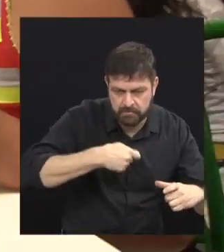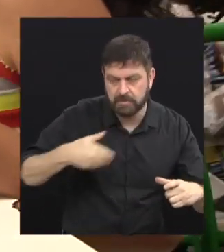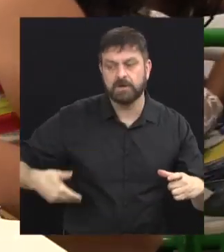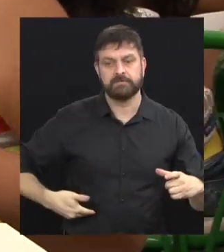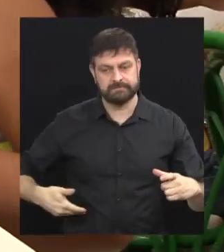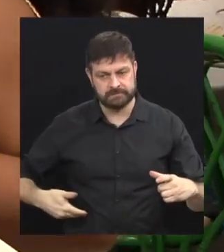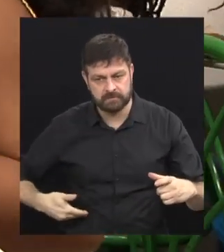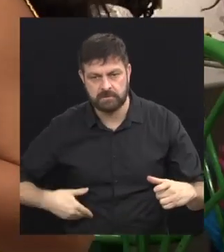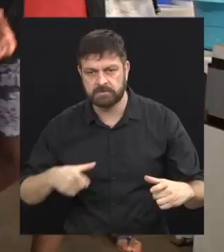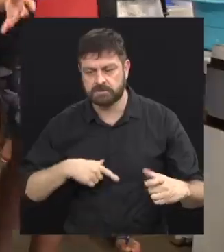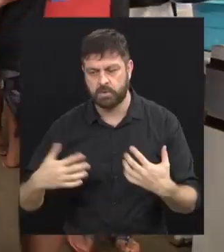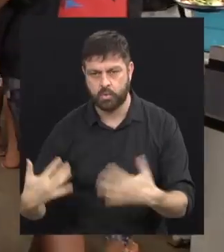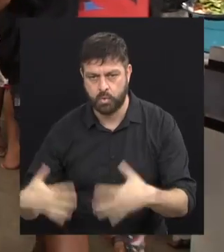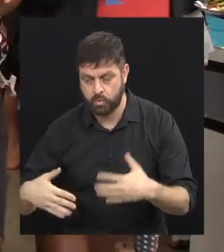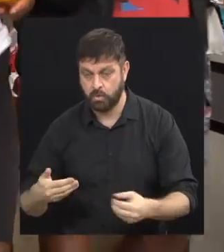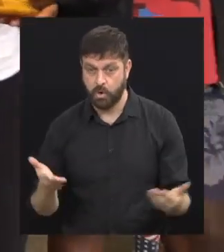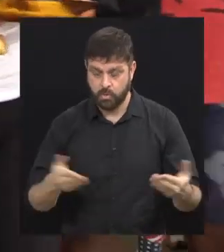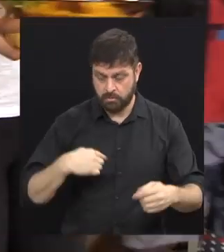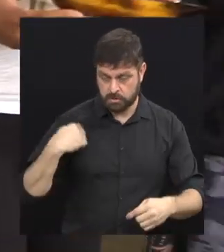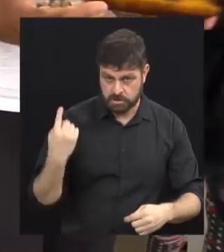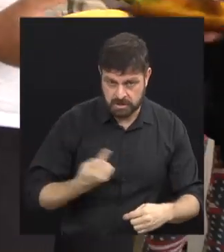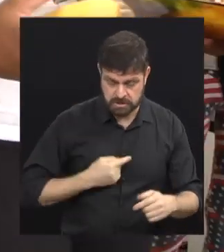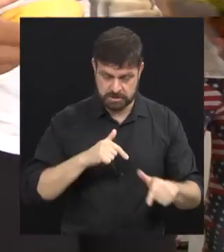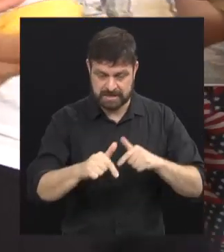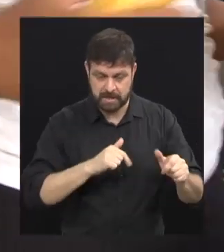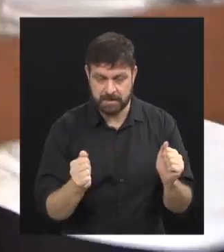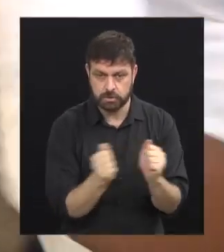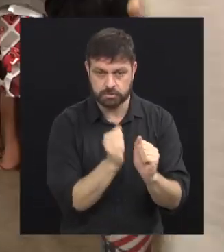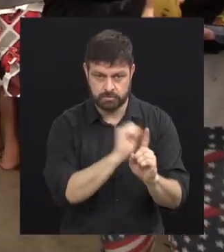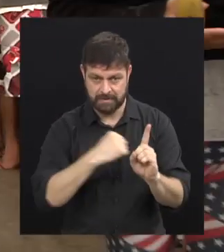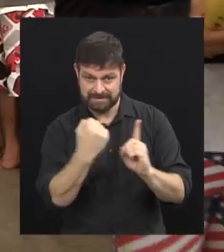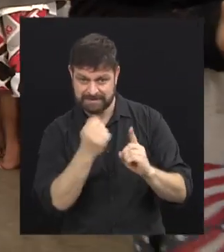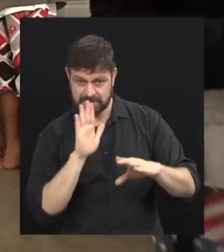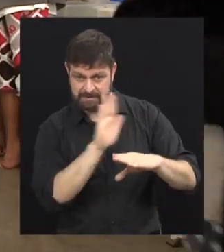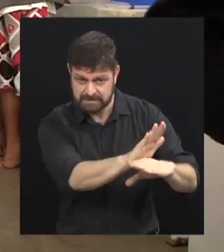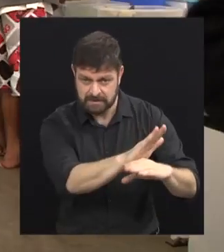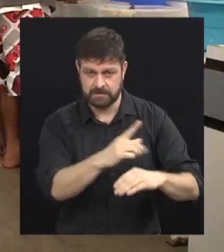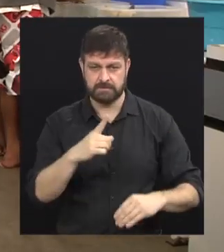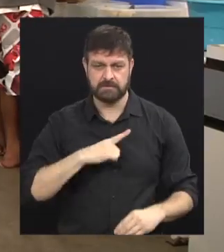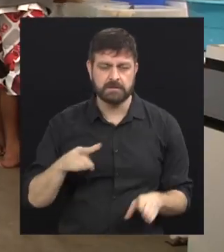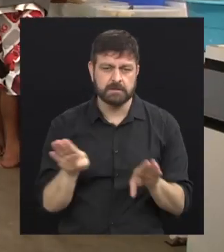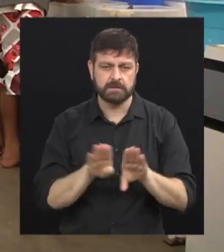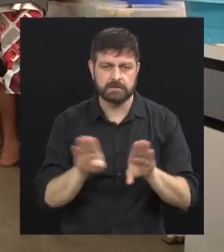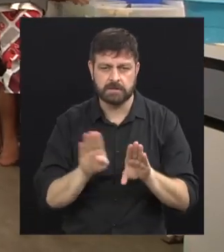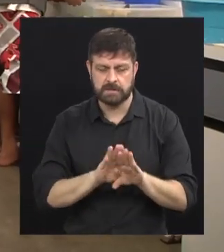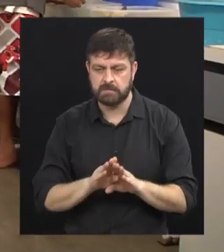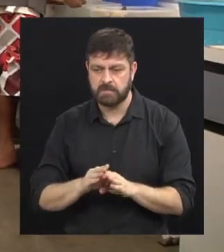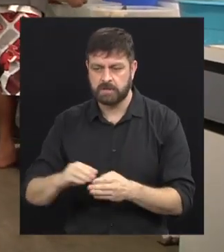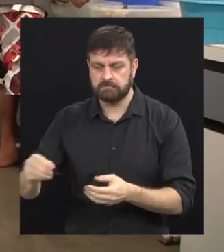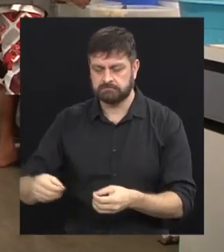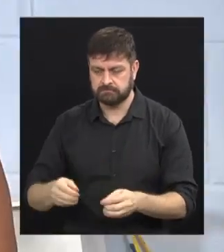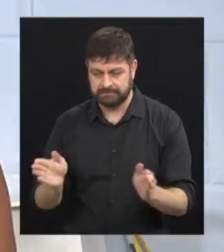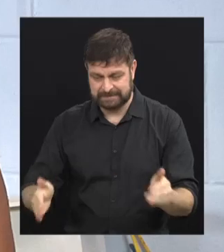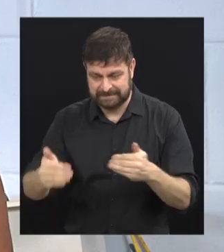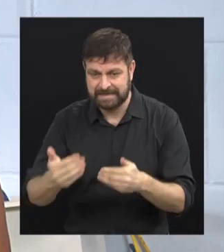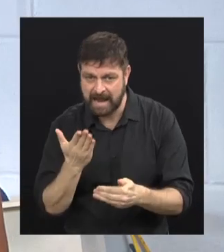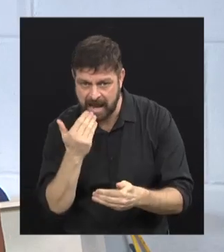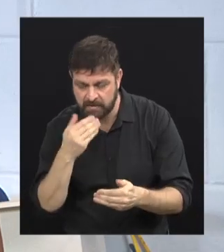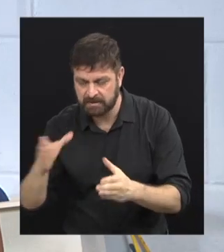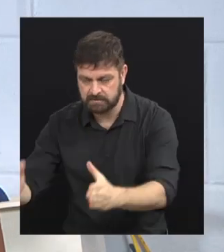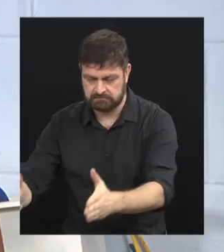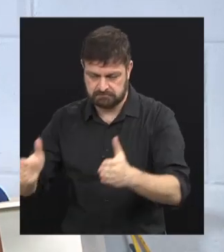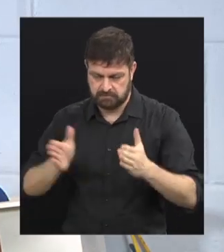precária. Hoje a gente tenta fazer esse trabalho junto com as assistências sociais. A gente recebe algumas doações de cesta